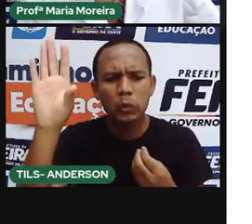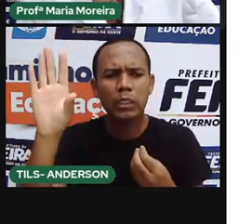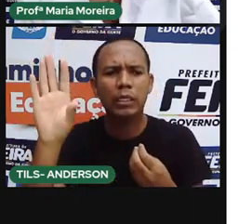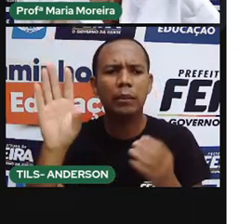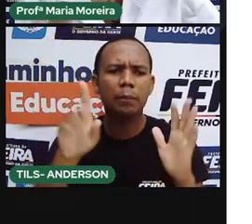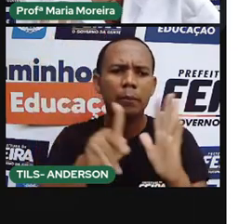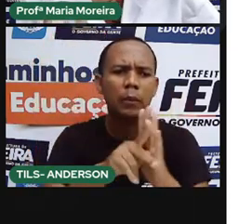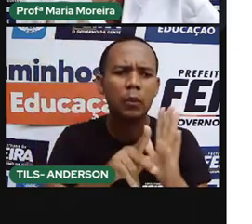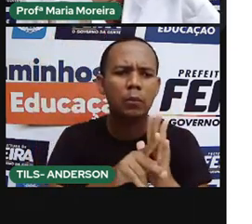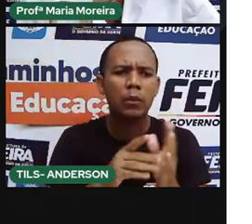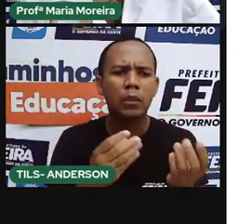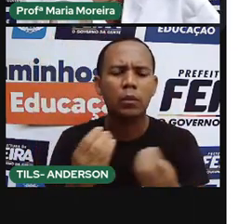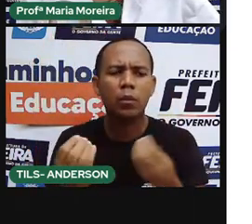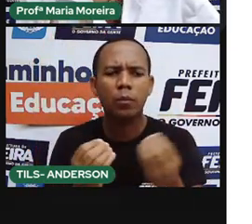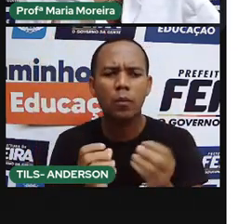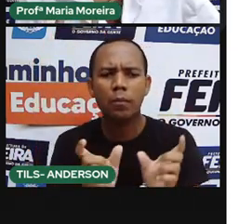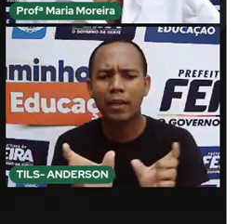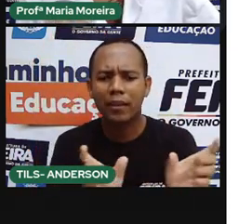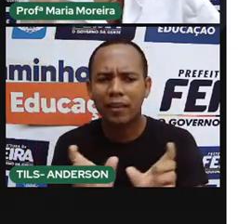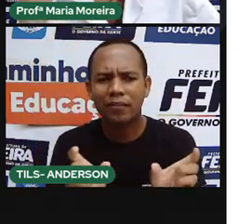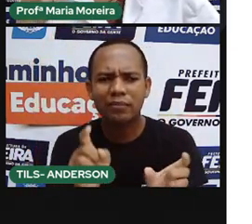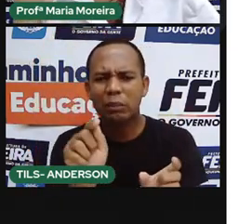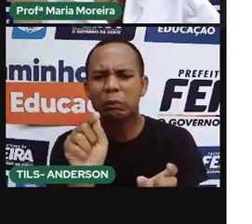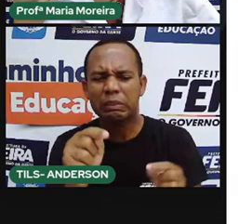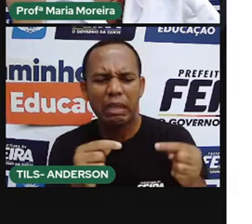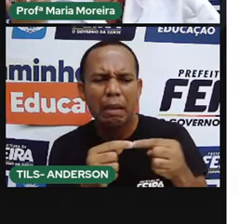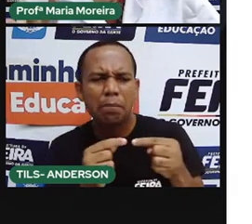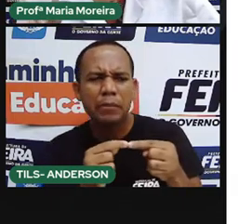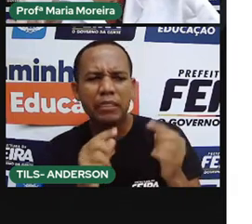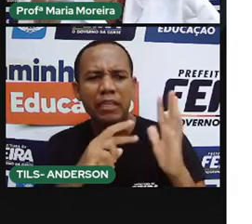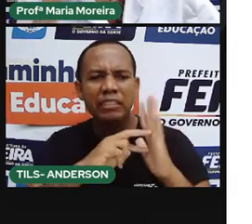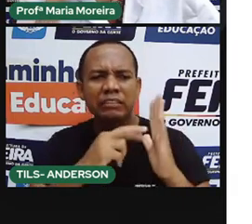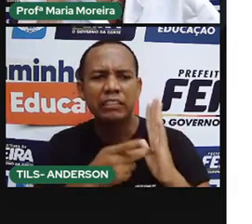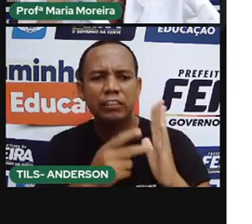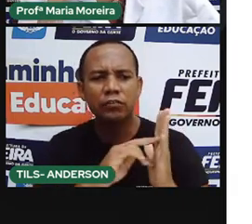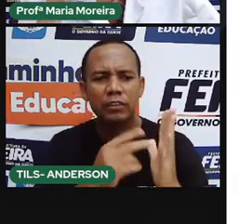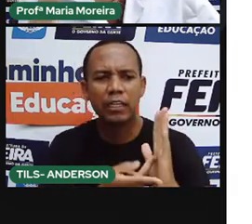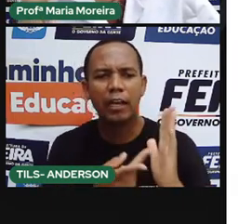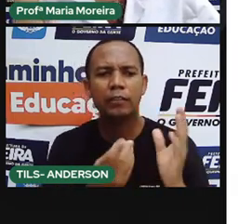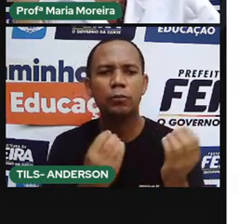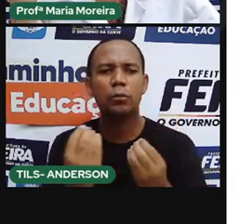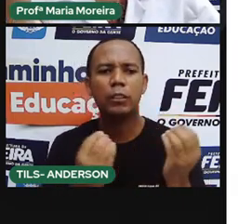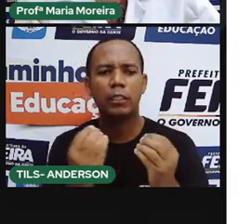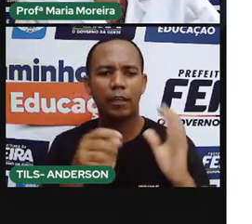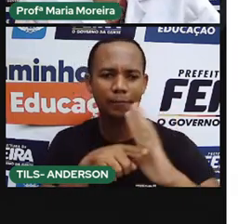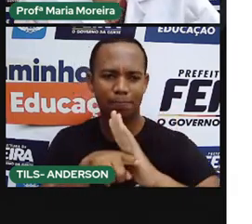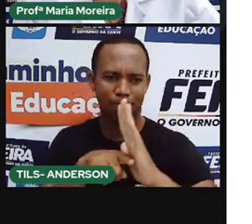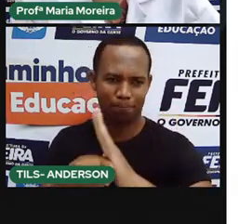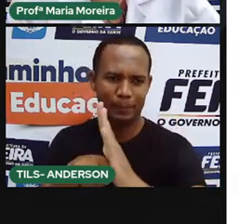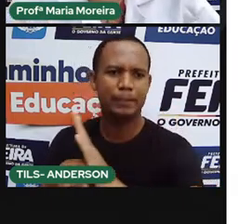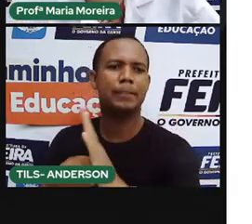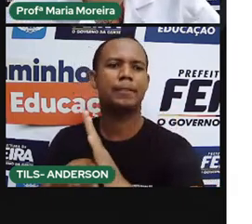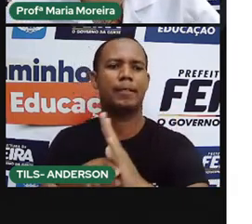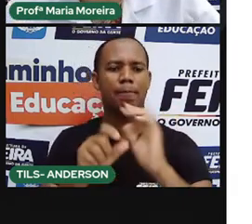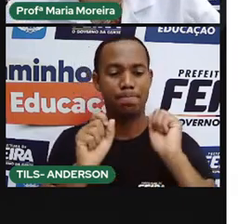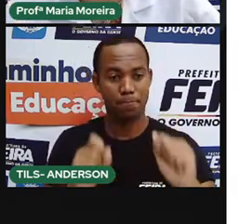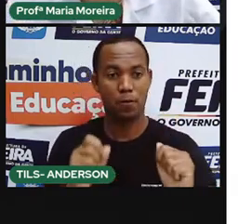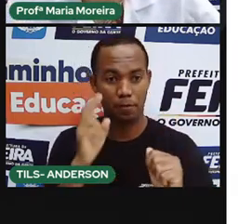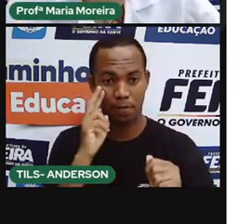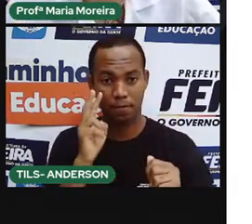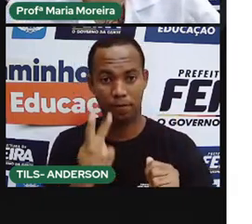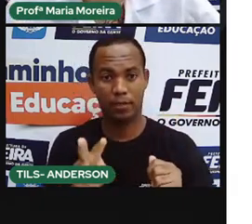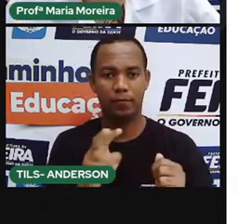indígenas. Agora eu já faço de palavras. Será que existem palavras também? Que são aí de herança indígena? Então, vamos ver?